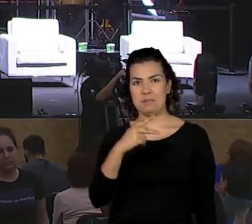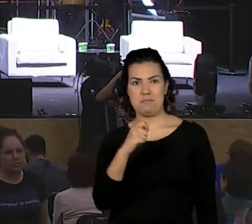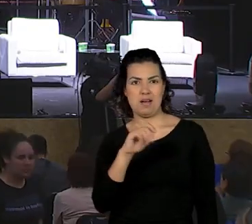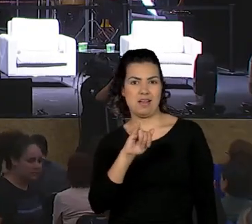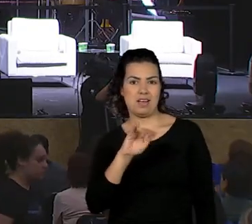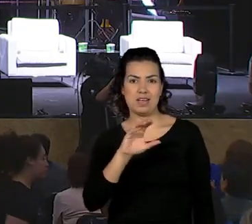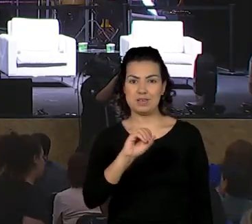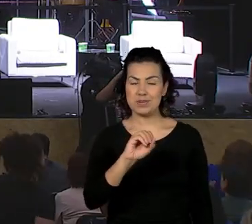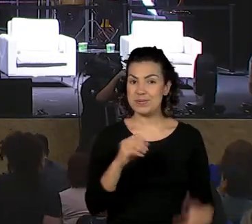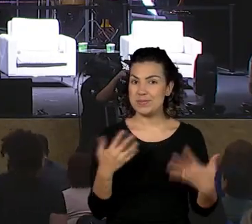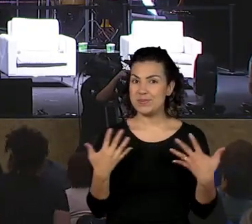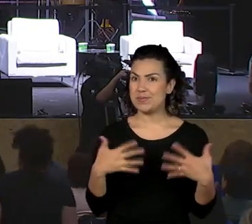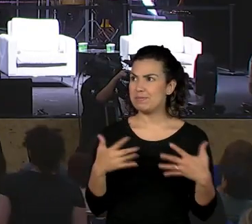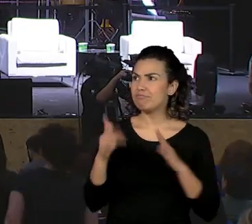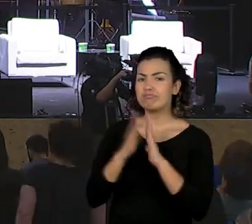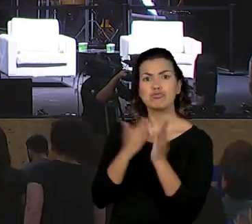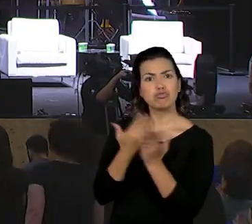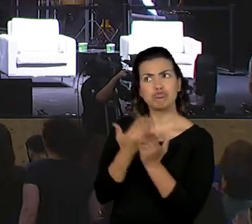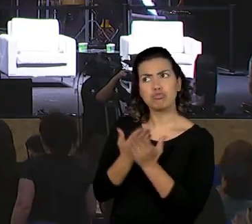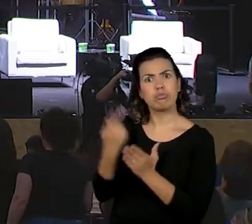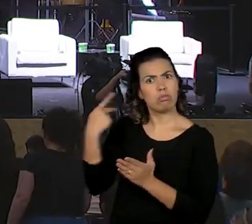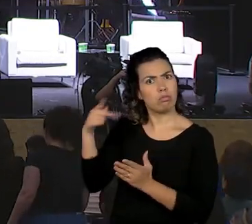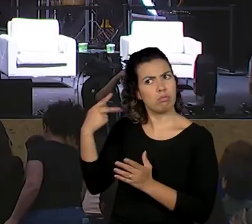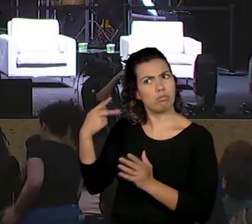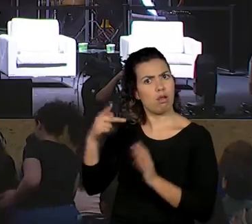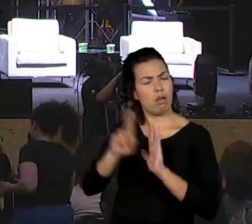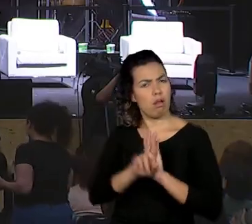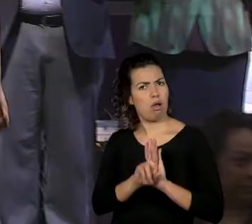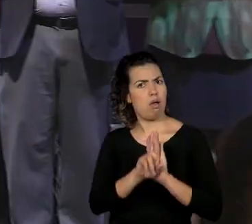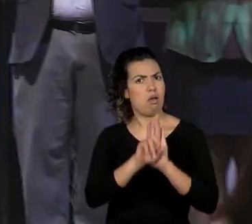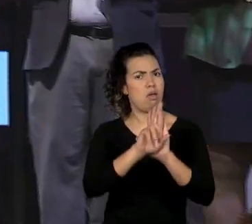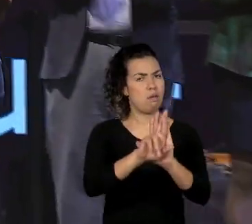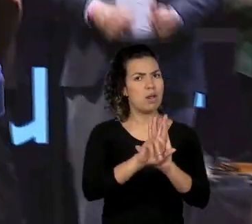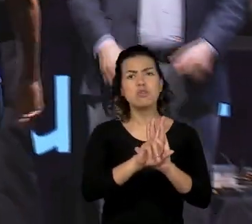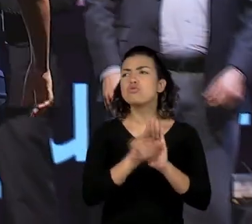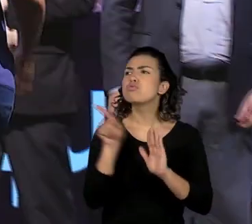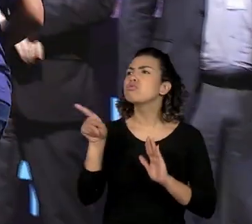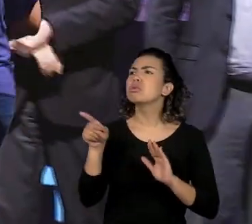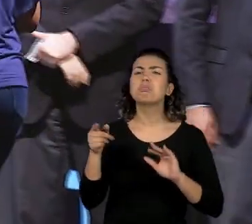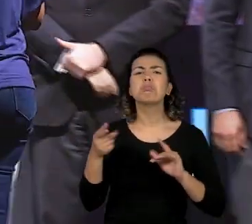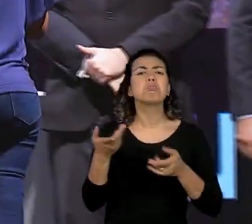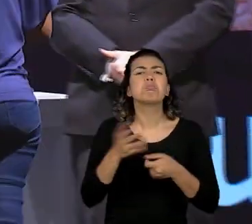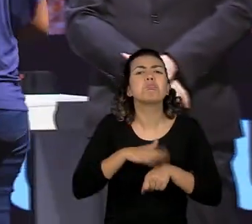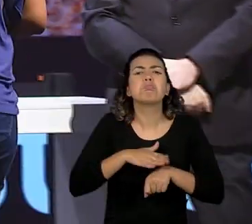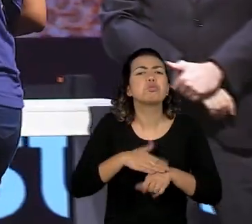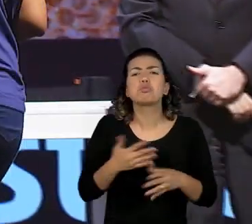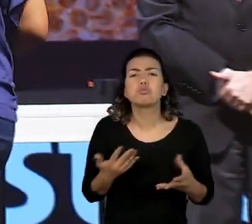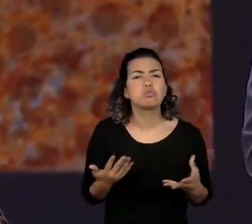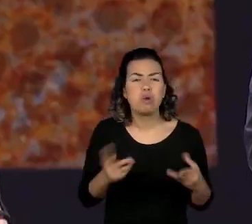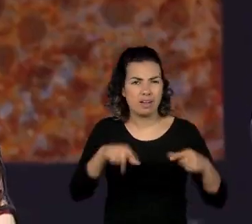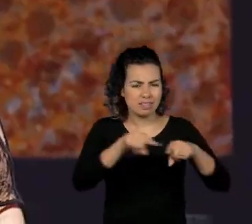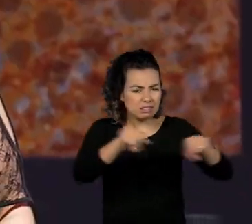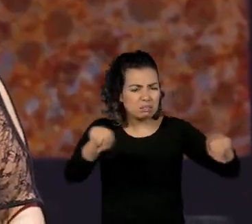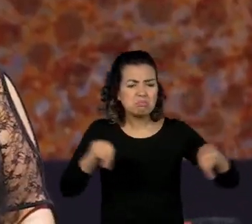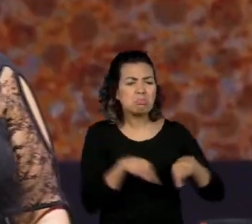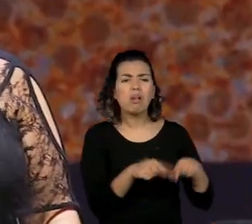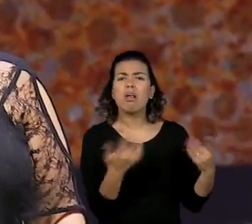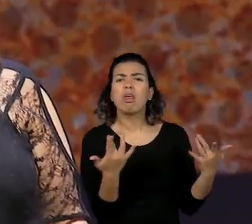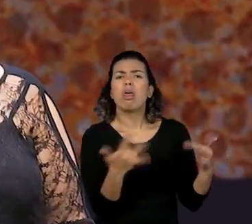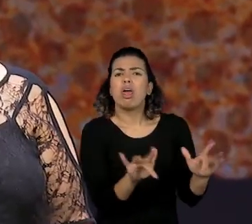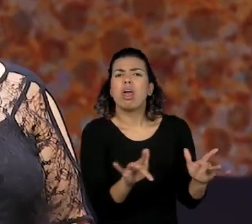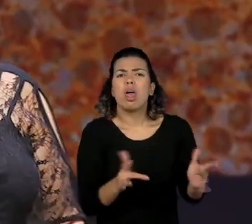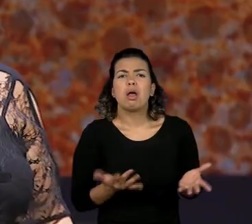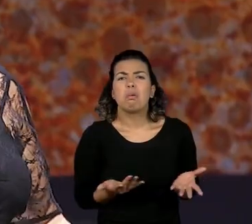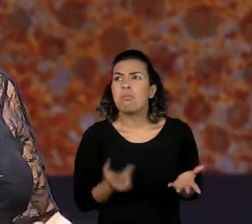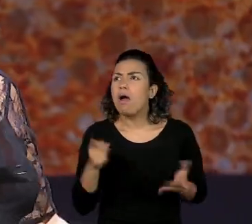A escola dela, EMEI que ela representa, pegou uma sala toda desativada e transformou num ateliê de